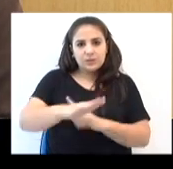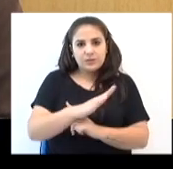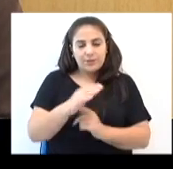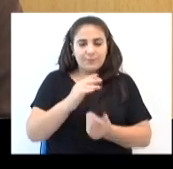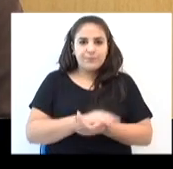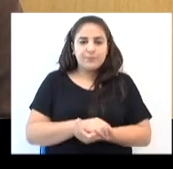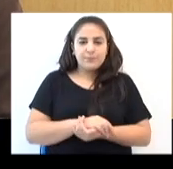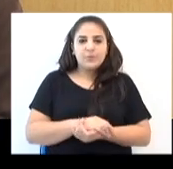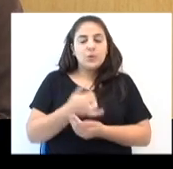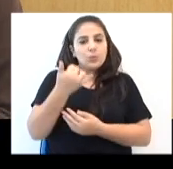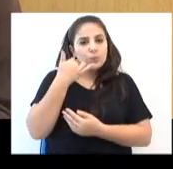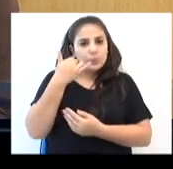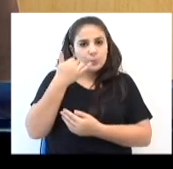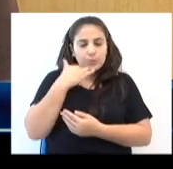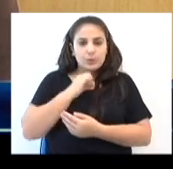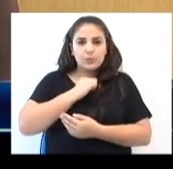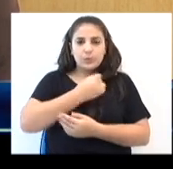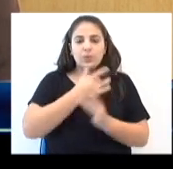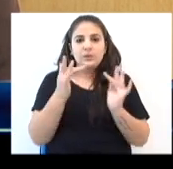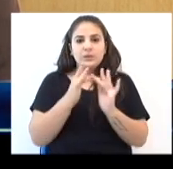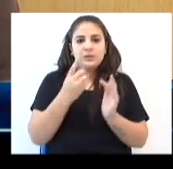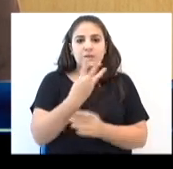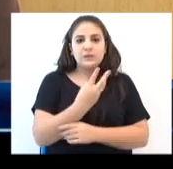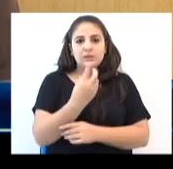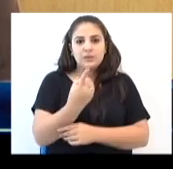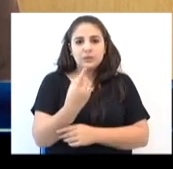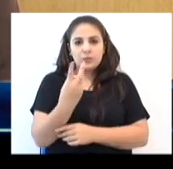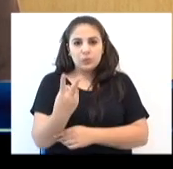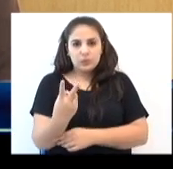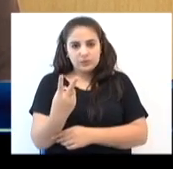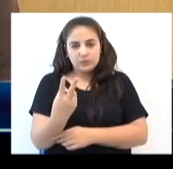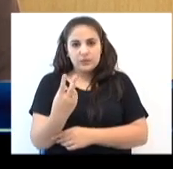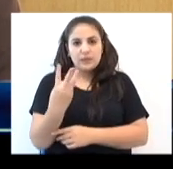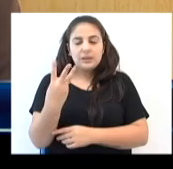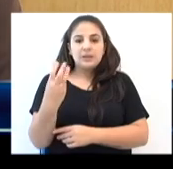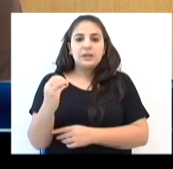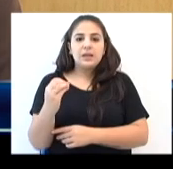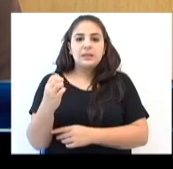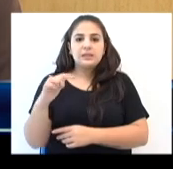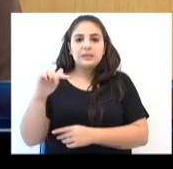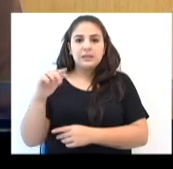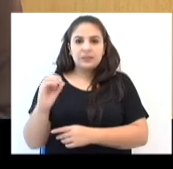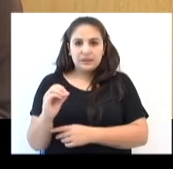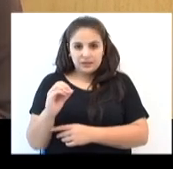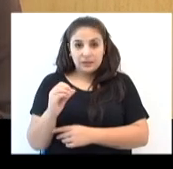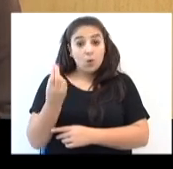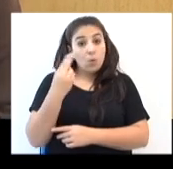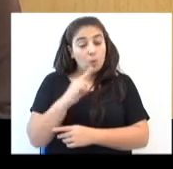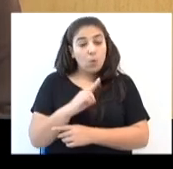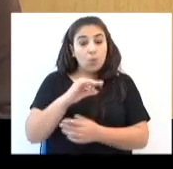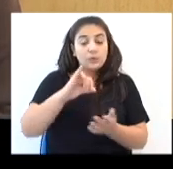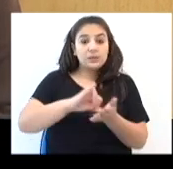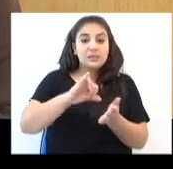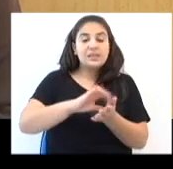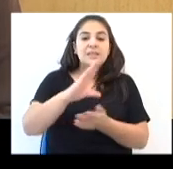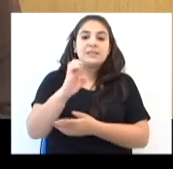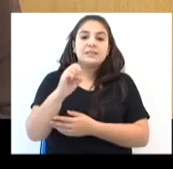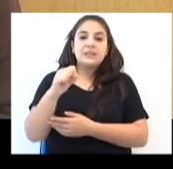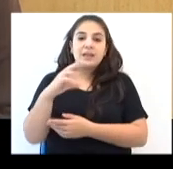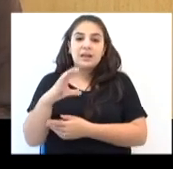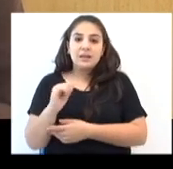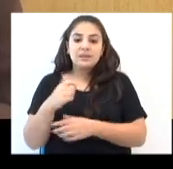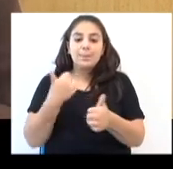Assistência Social. O telefone para contato é o 3312 3070 ou na sede das Sencas,